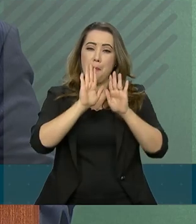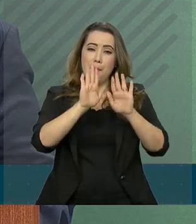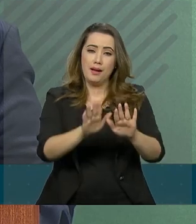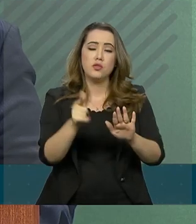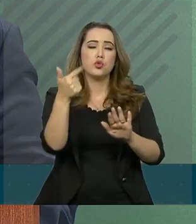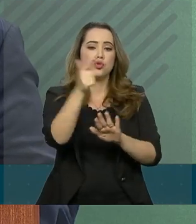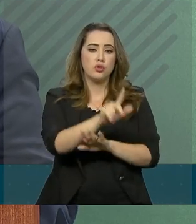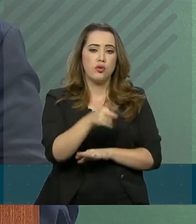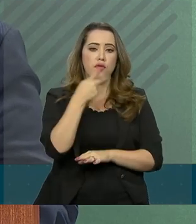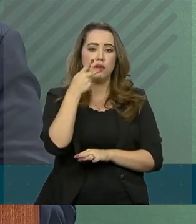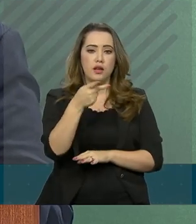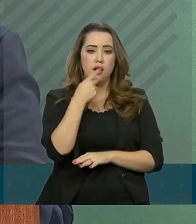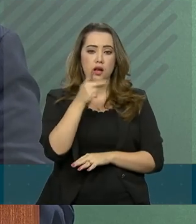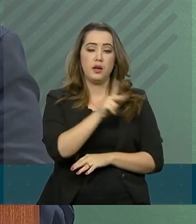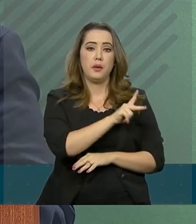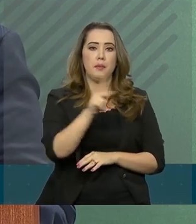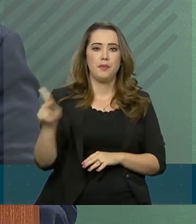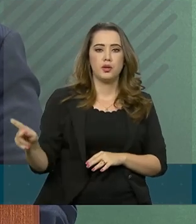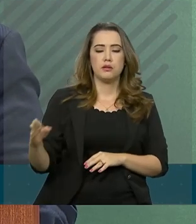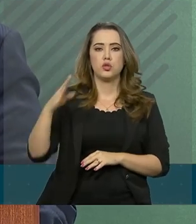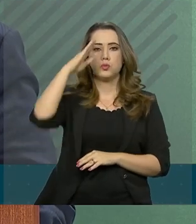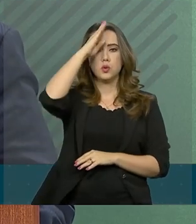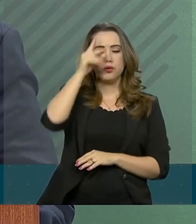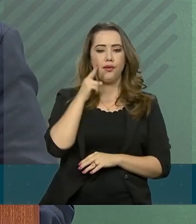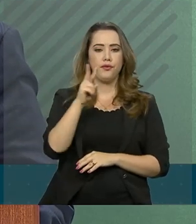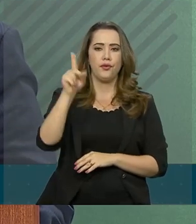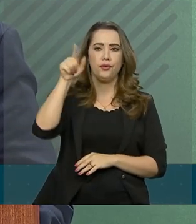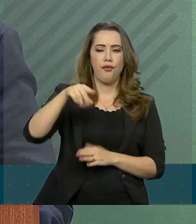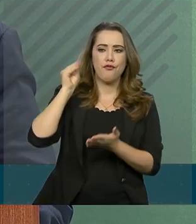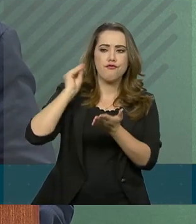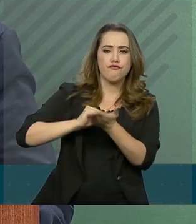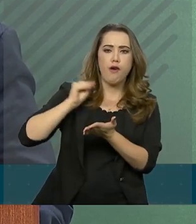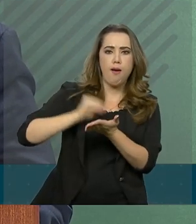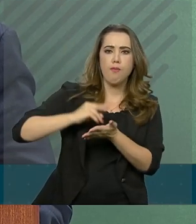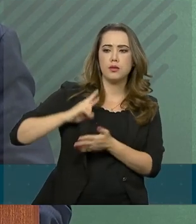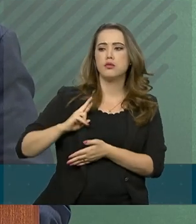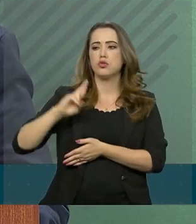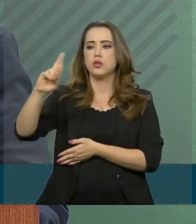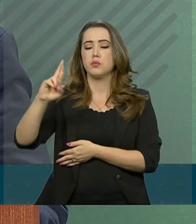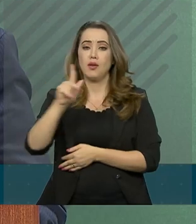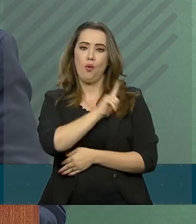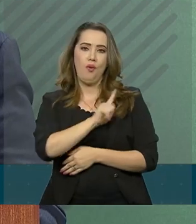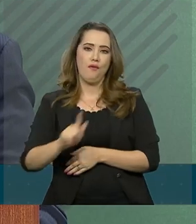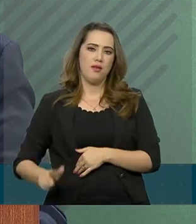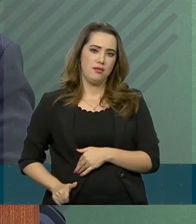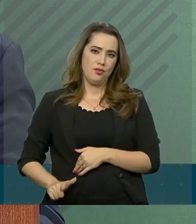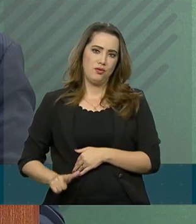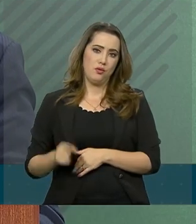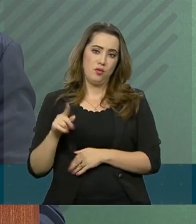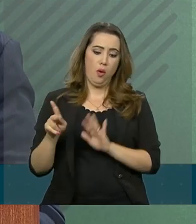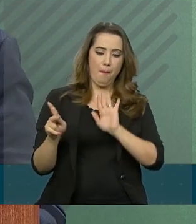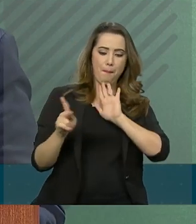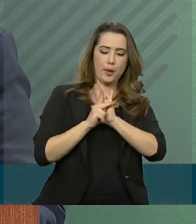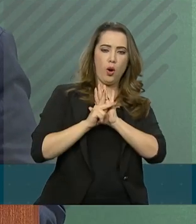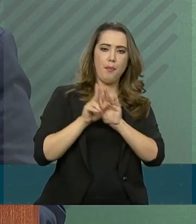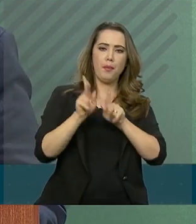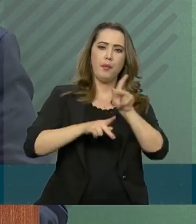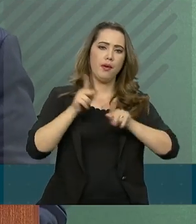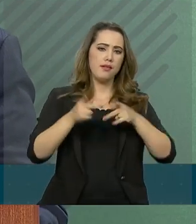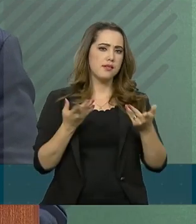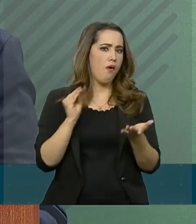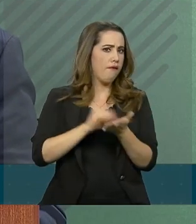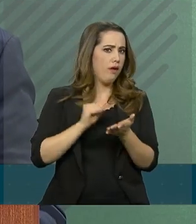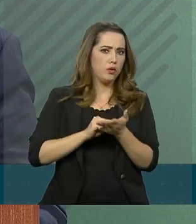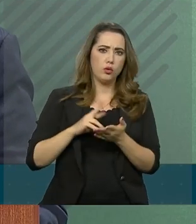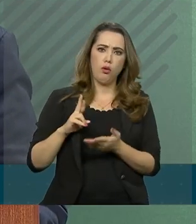quero reforçar que ele considerou uma irresponsabilidade daquele governo, daquele governante, para com a sua própria população,